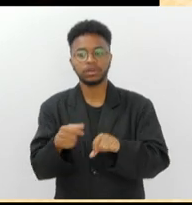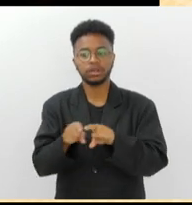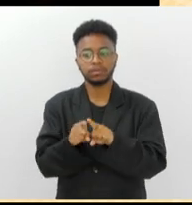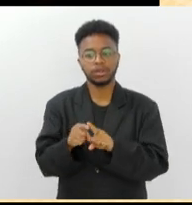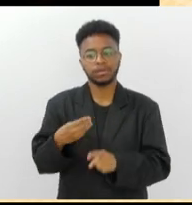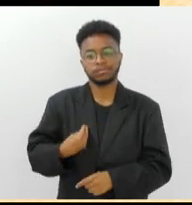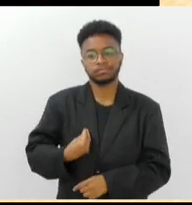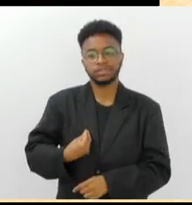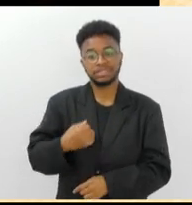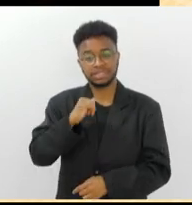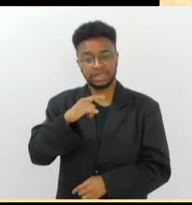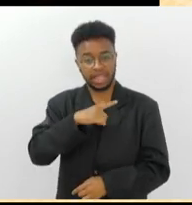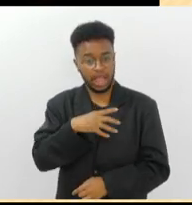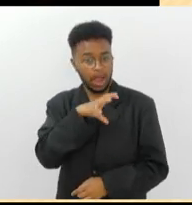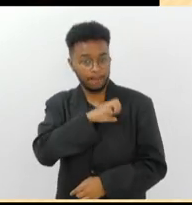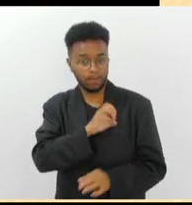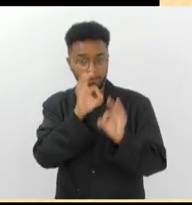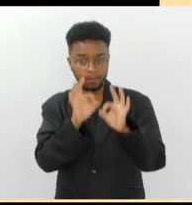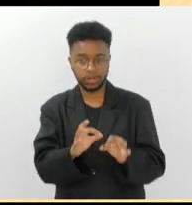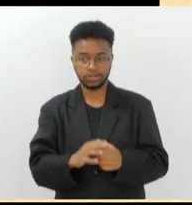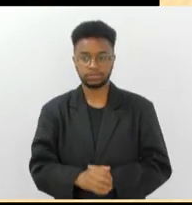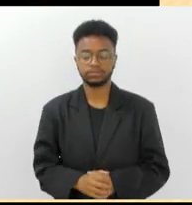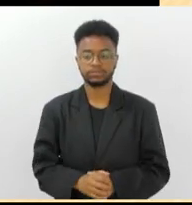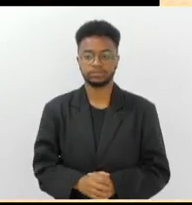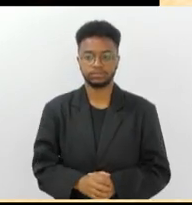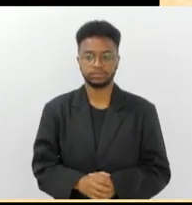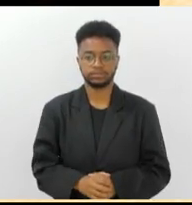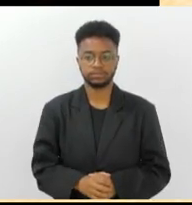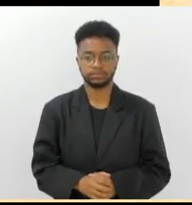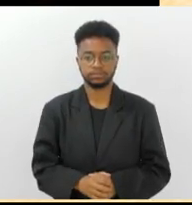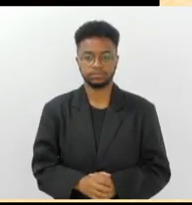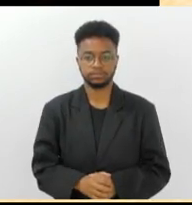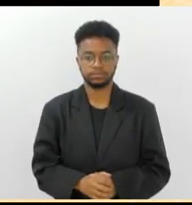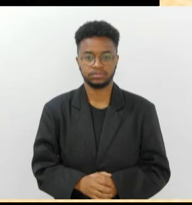presença do amor em suas vidas. Como é que eu sonho o seu sonho?